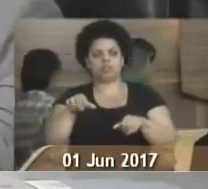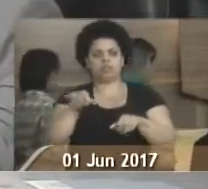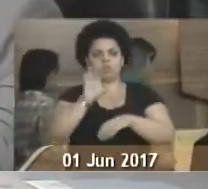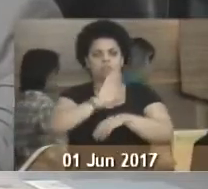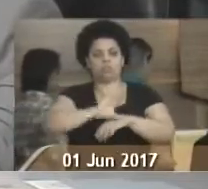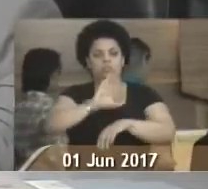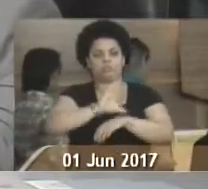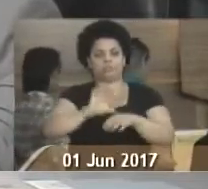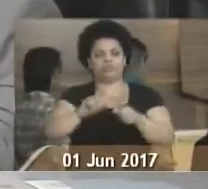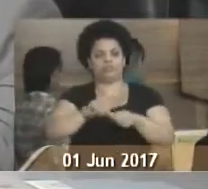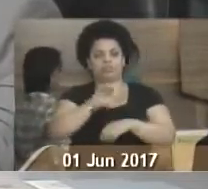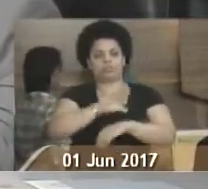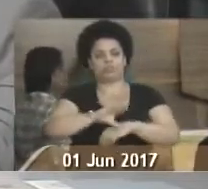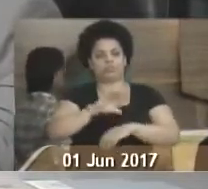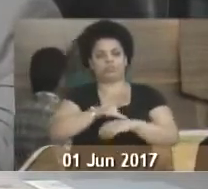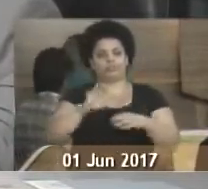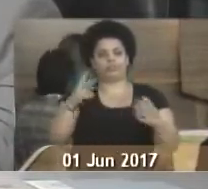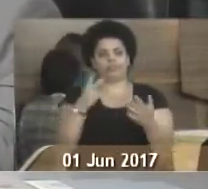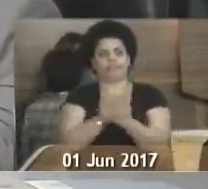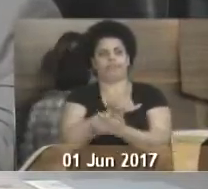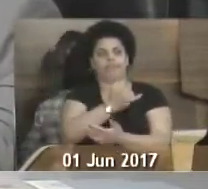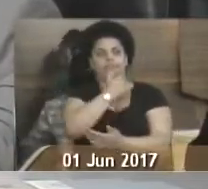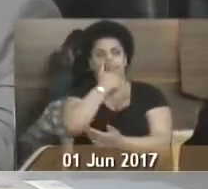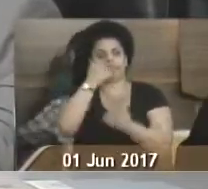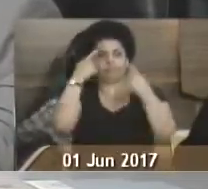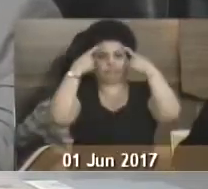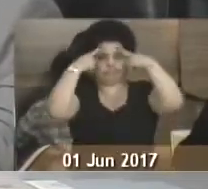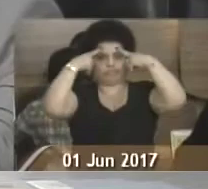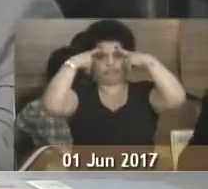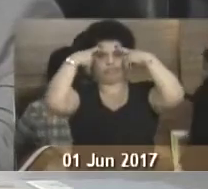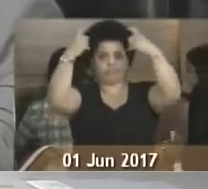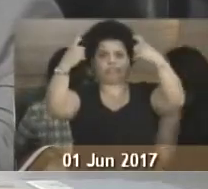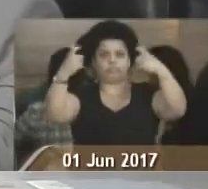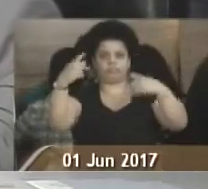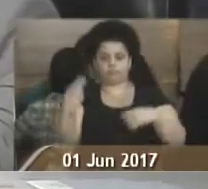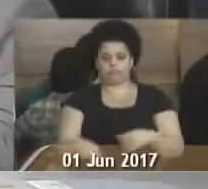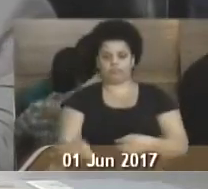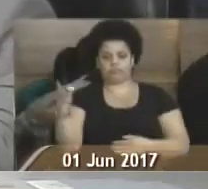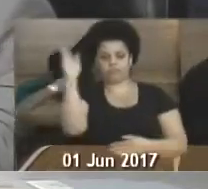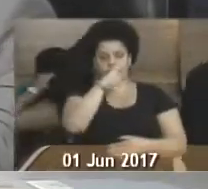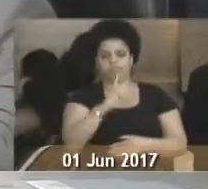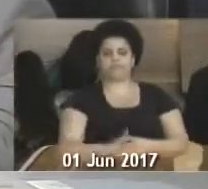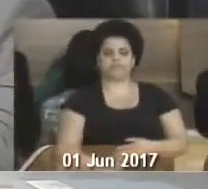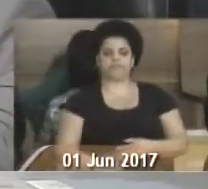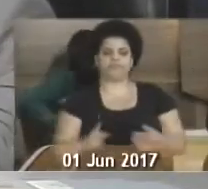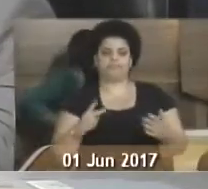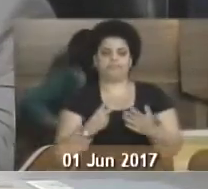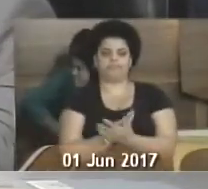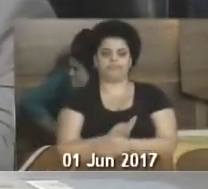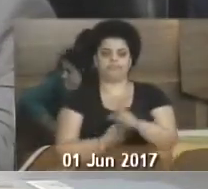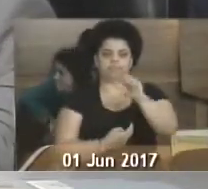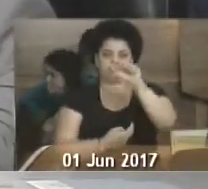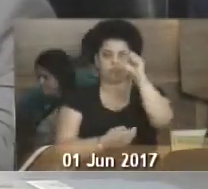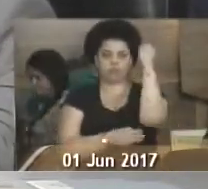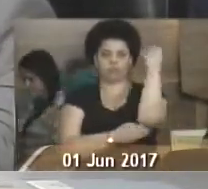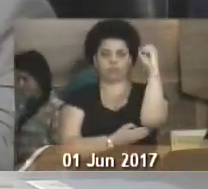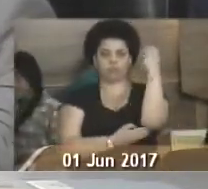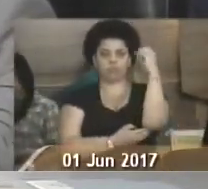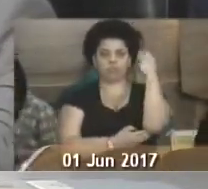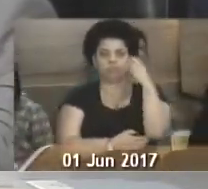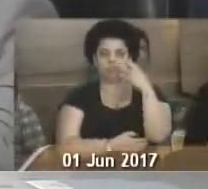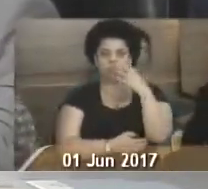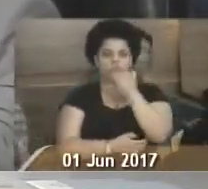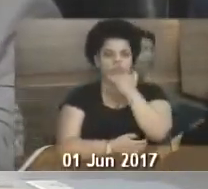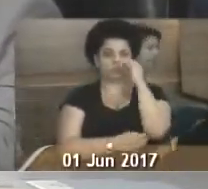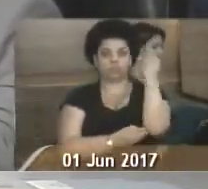um curso e, infelizmente, por conta da violência que vem assombrando o nosso Brasil, você vê normalmente o sul é o lugar mais tranquilo do Brasil, que